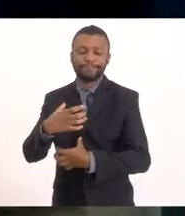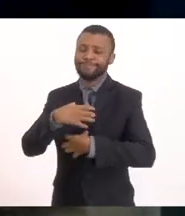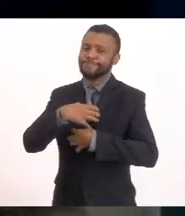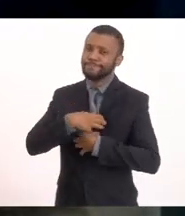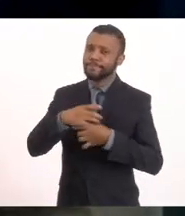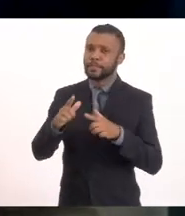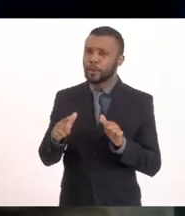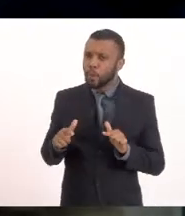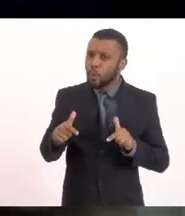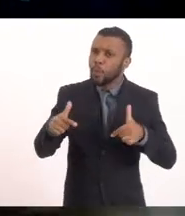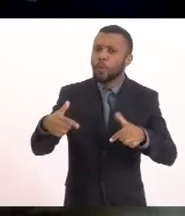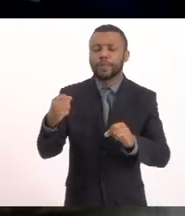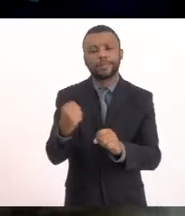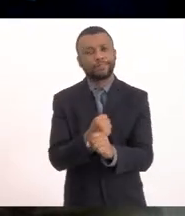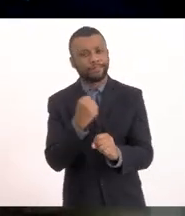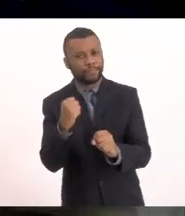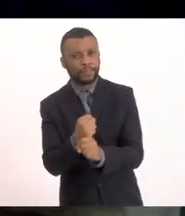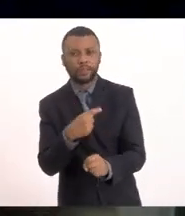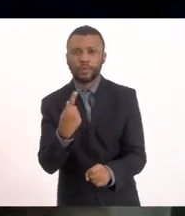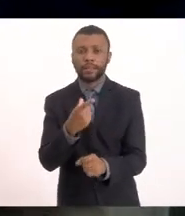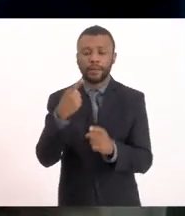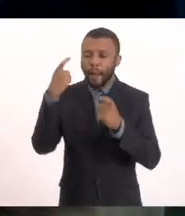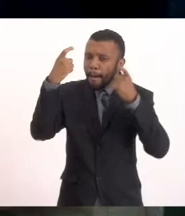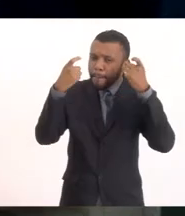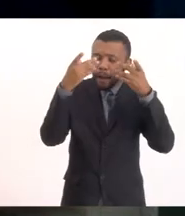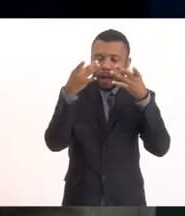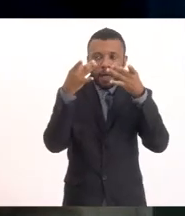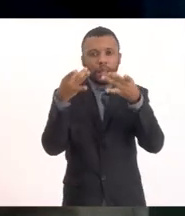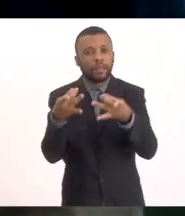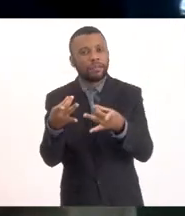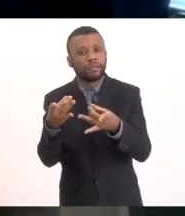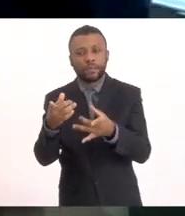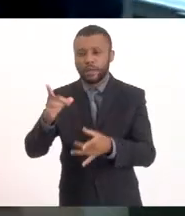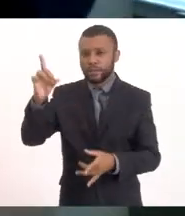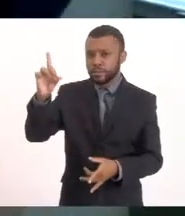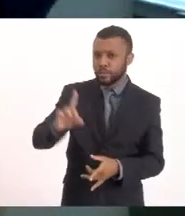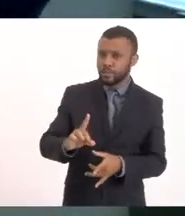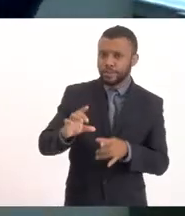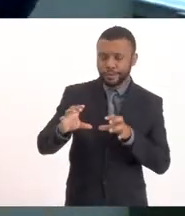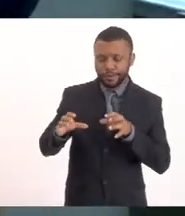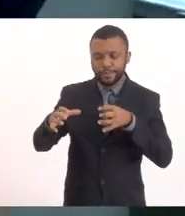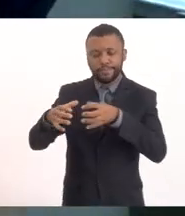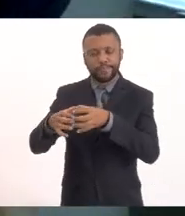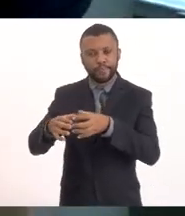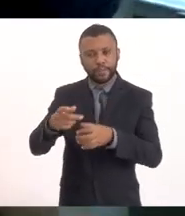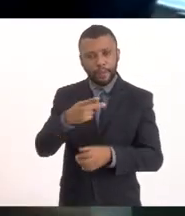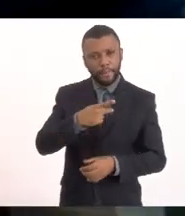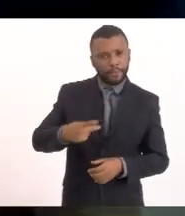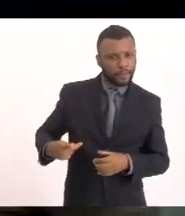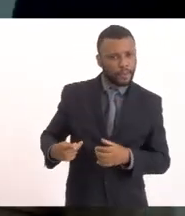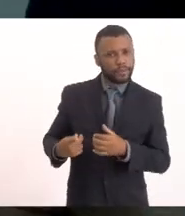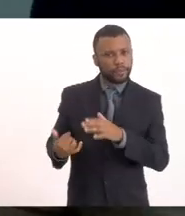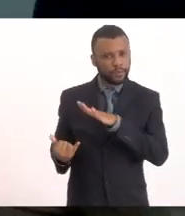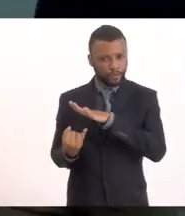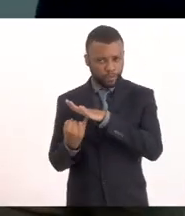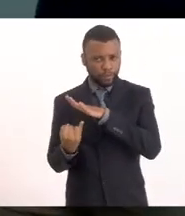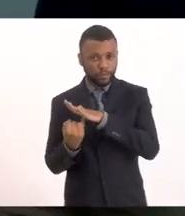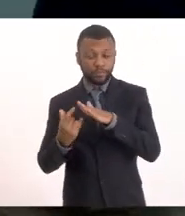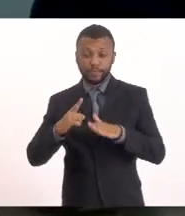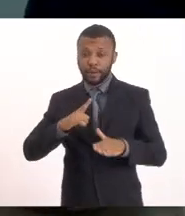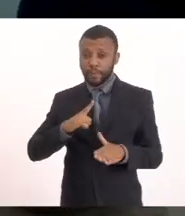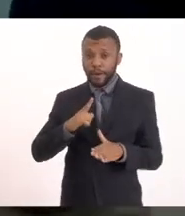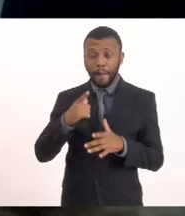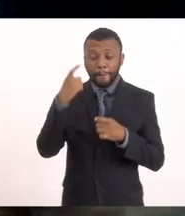E a gente Teve a preocupação Na diretoria E na presidência Lá do INEA Teve a preocupação De tentar encaixar